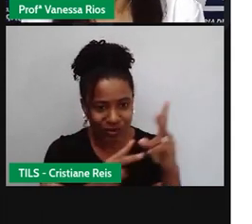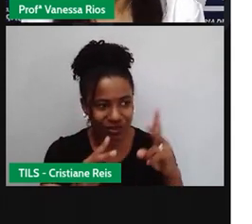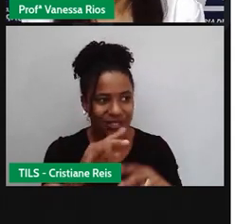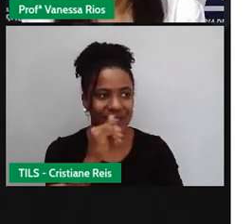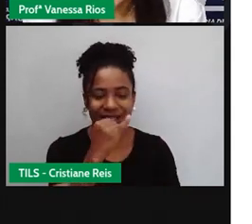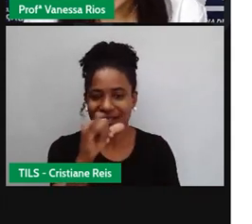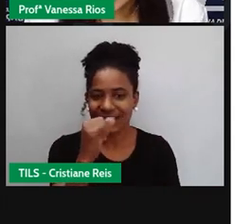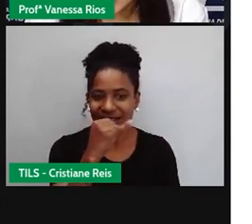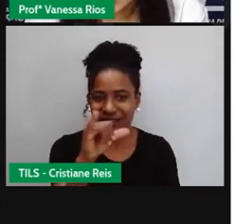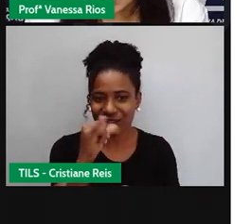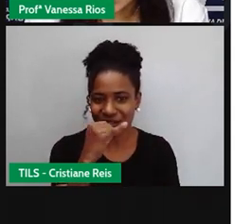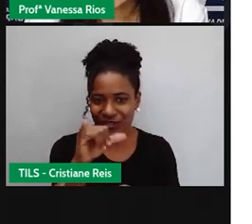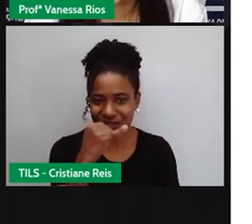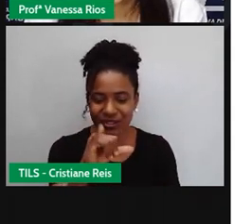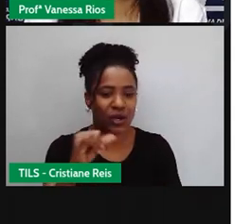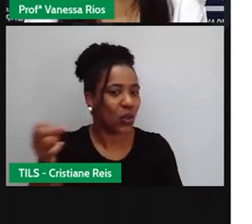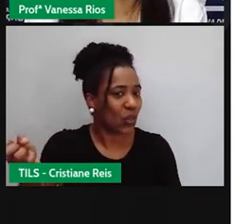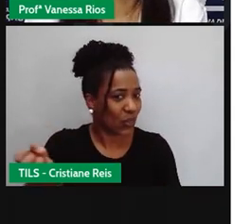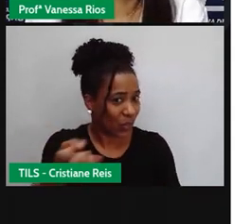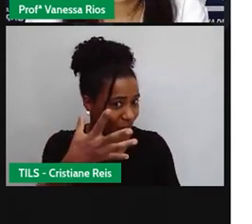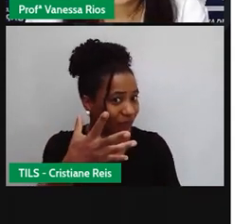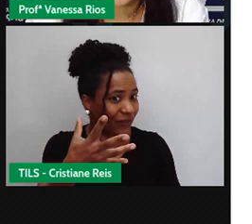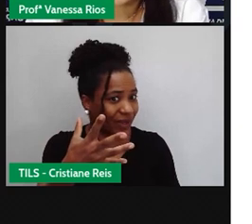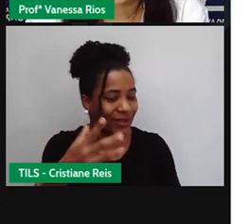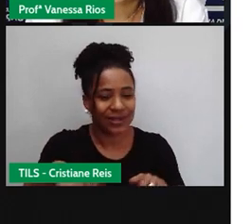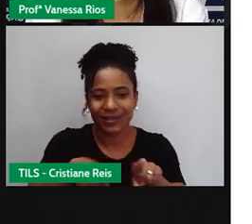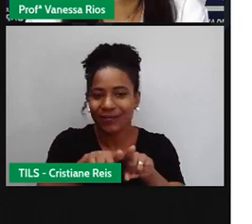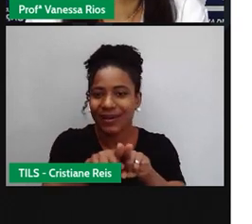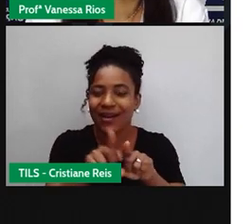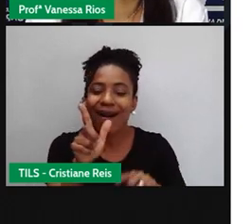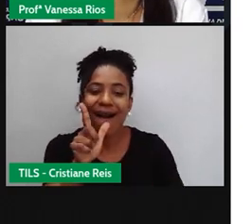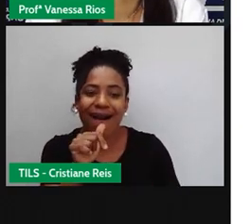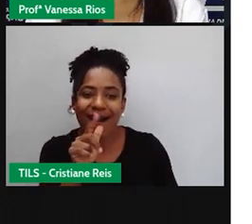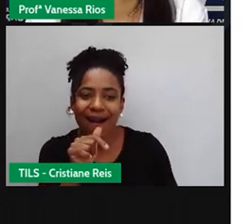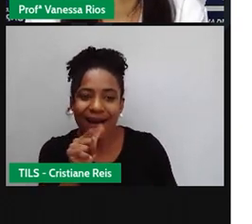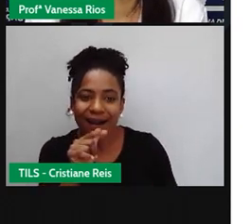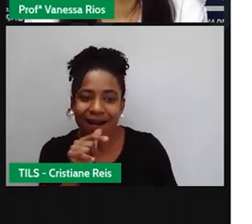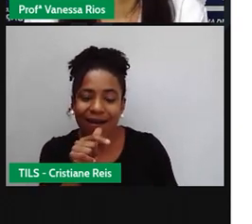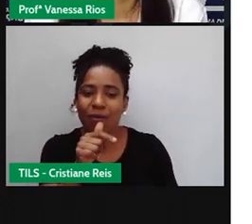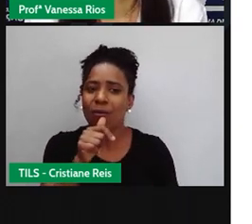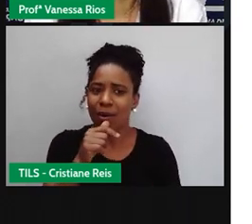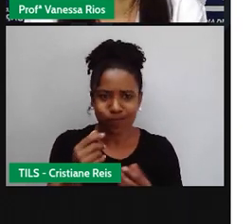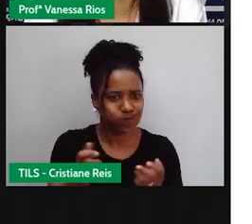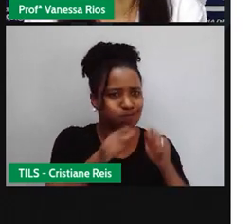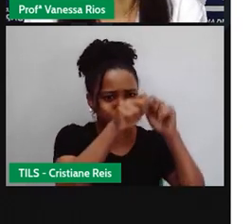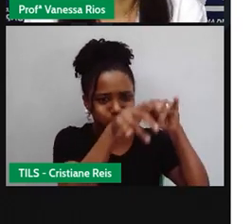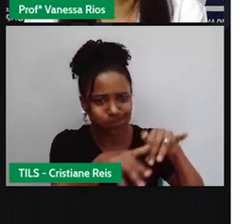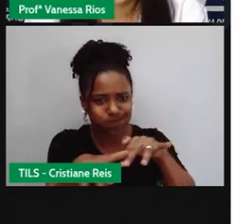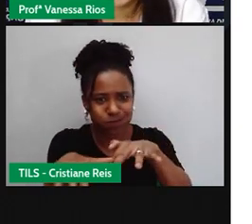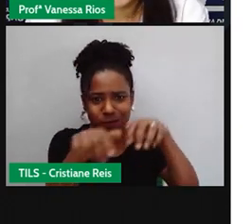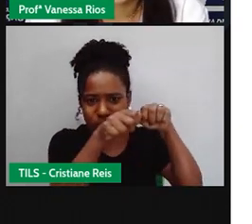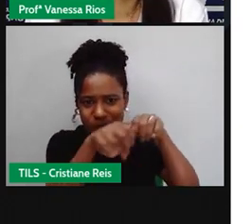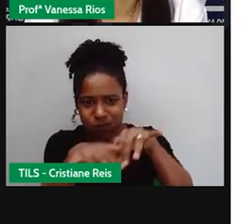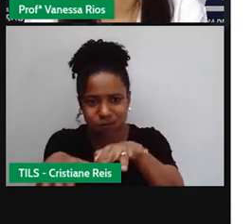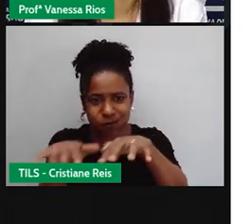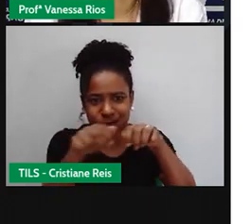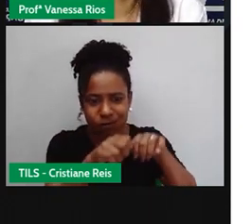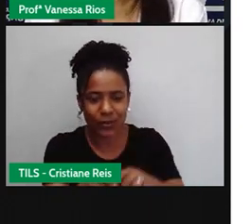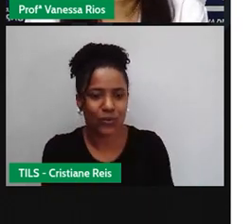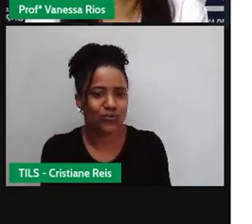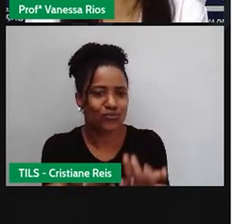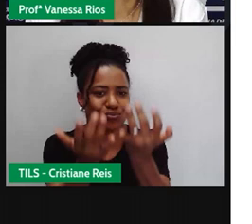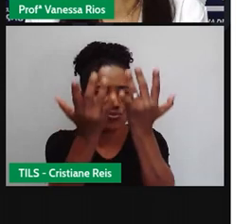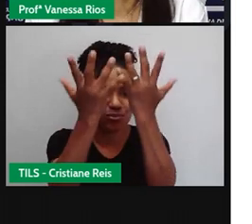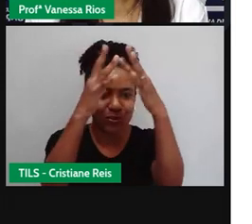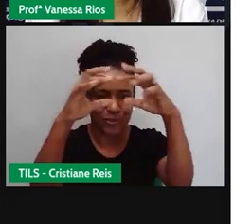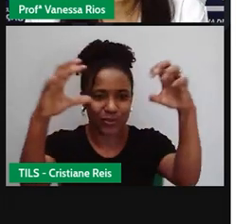né, porque está aí presente o tempo todo. A água também é uma fonte de energia renovável, porque a água aí também evapora, vem a